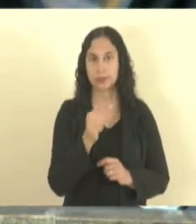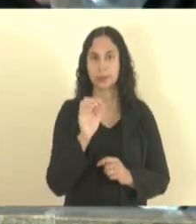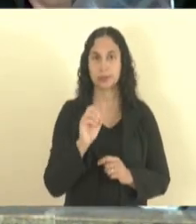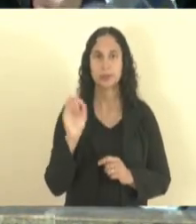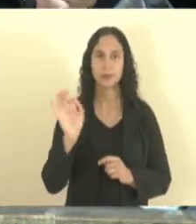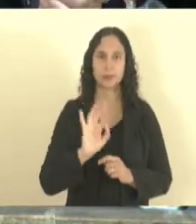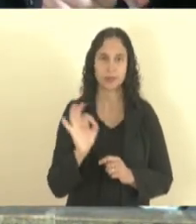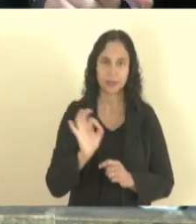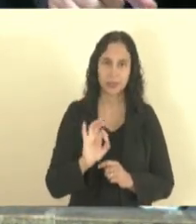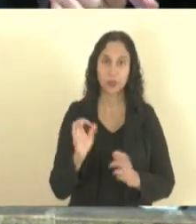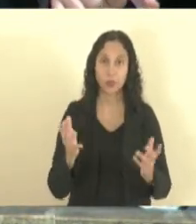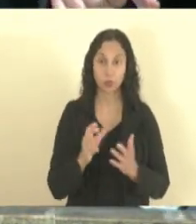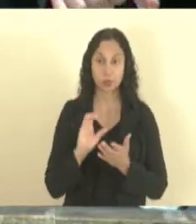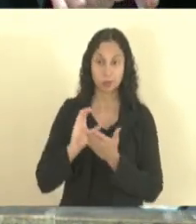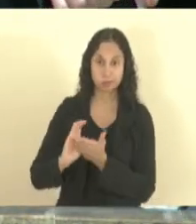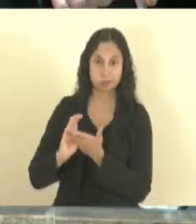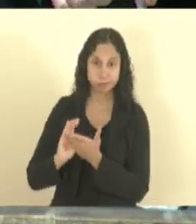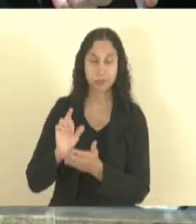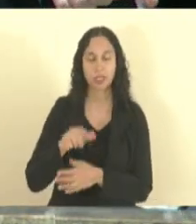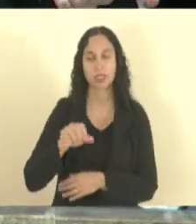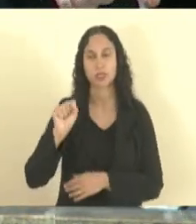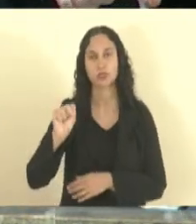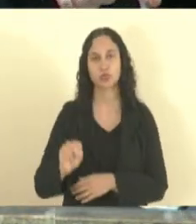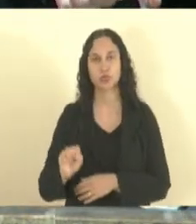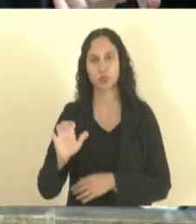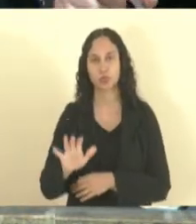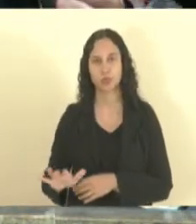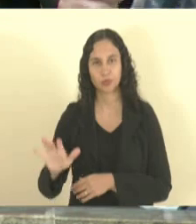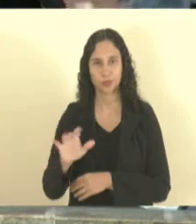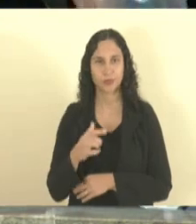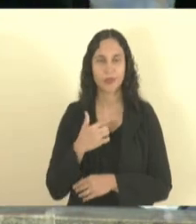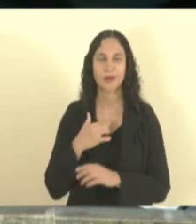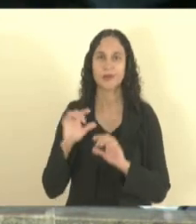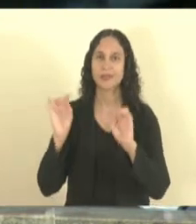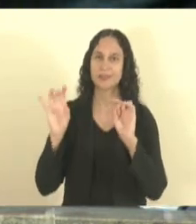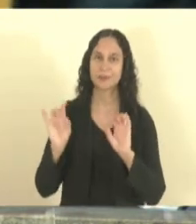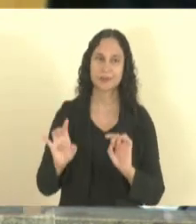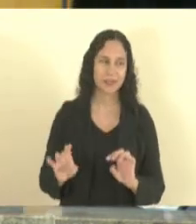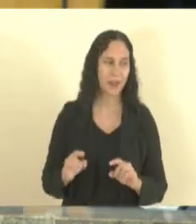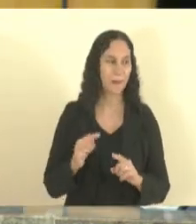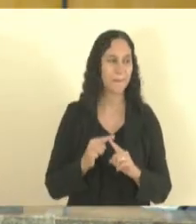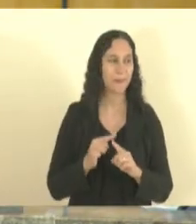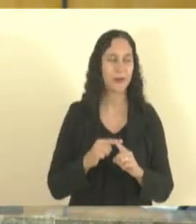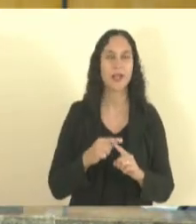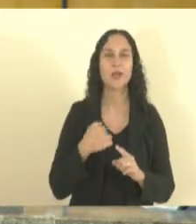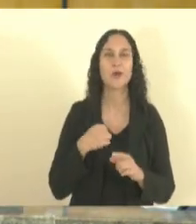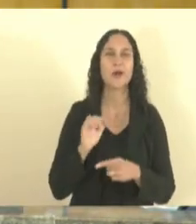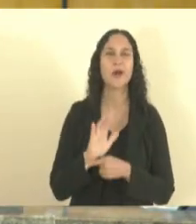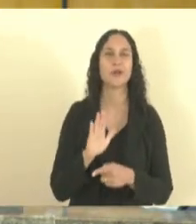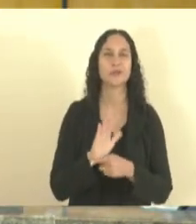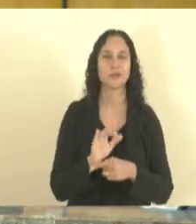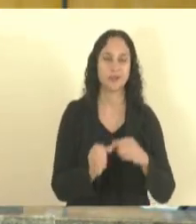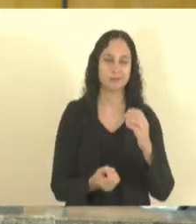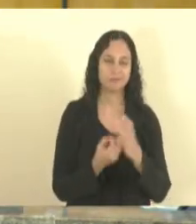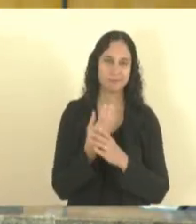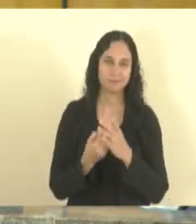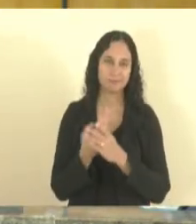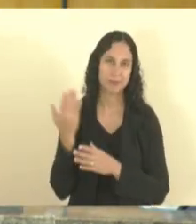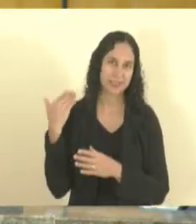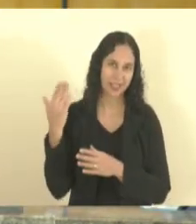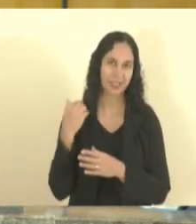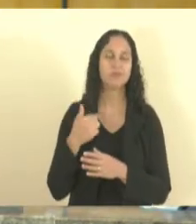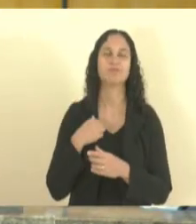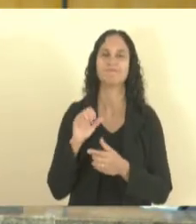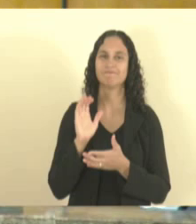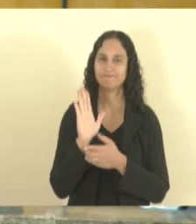estado então isso para nós é motivo para mim em especial que ajudei na criação dessa ideia motivo de muito orgulho